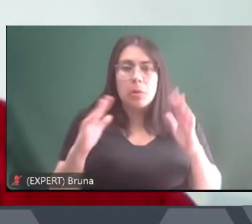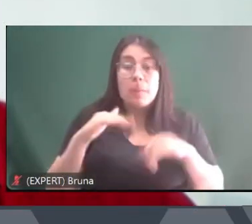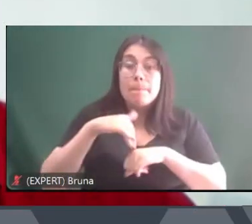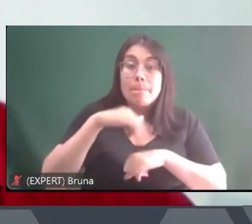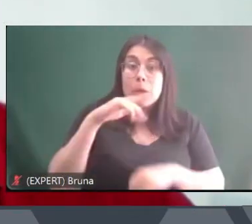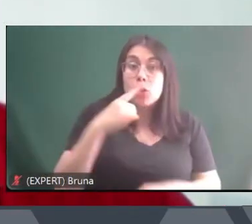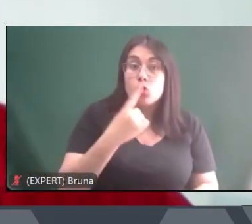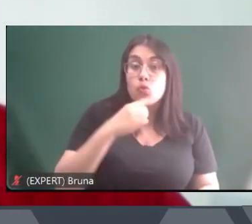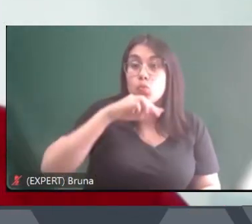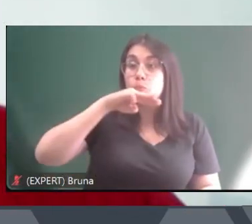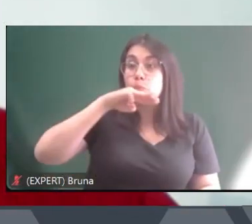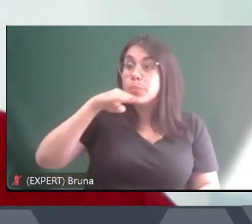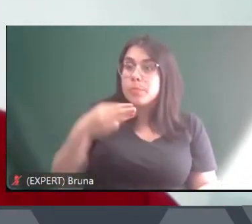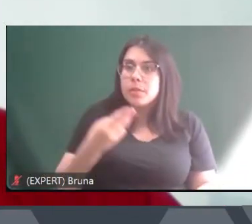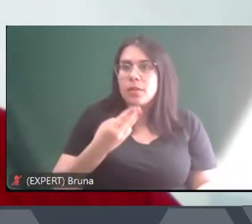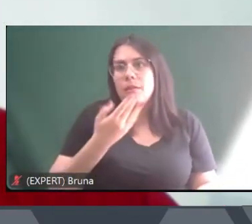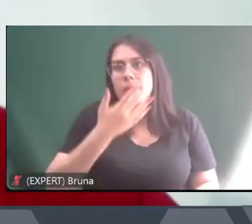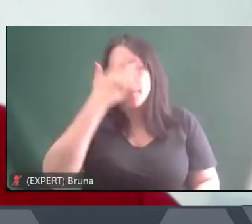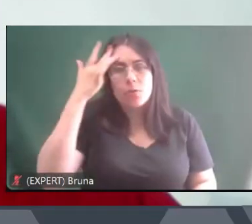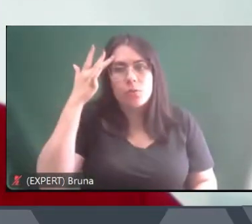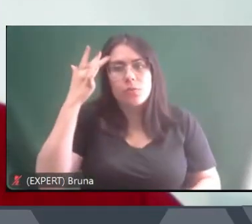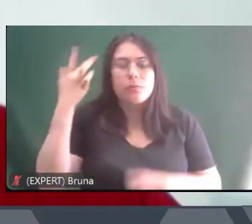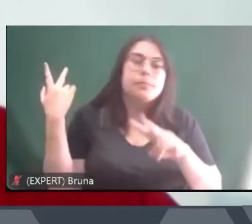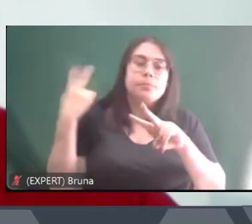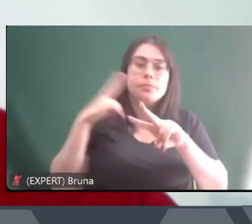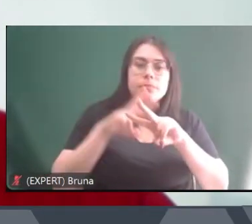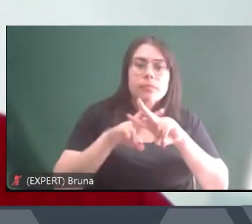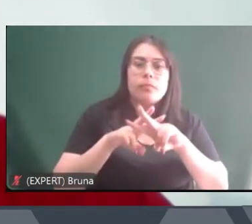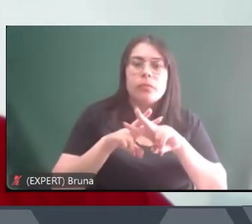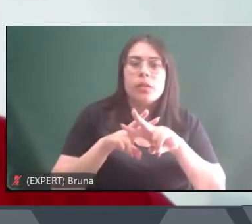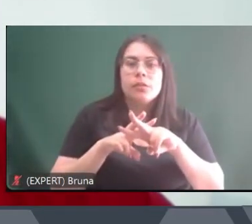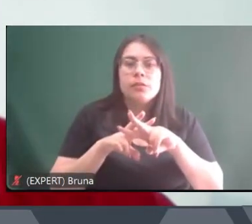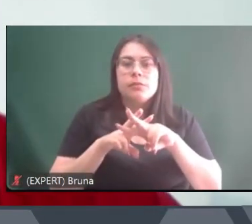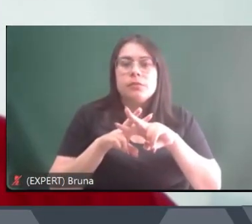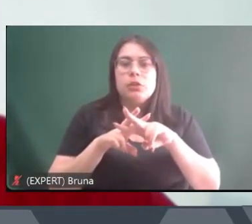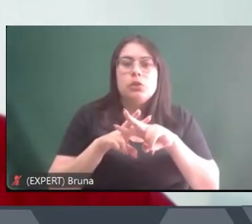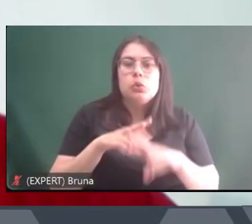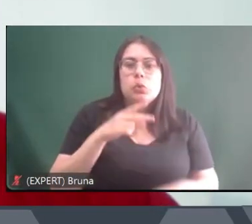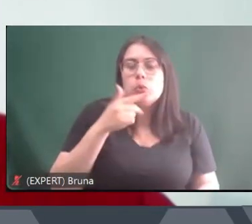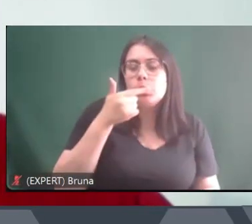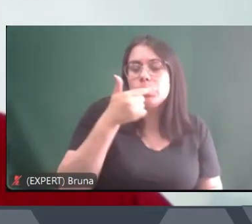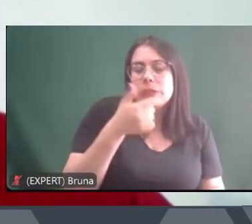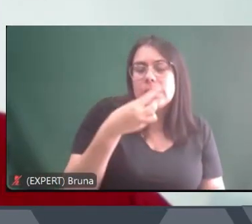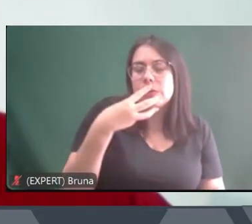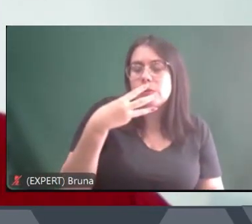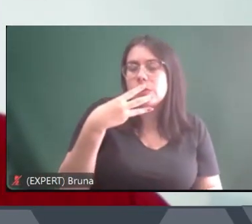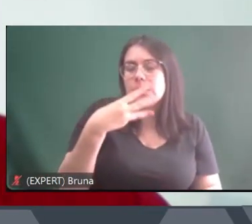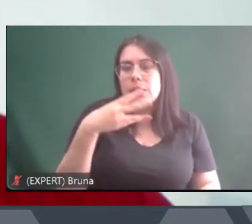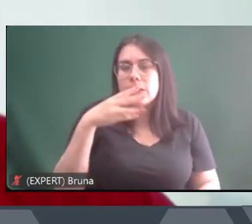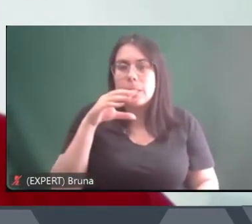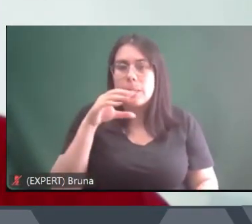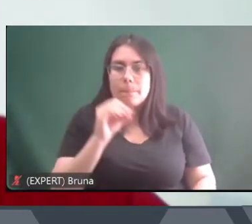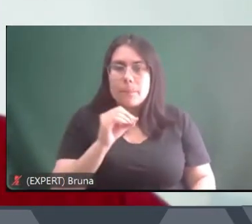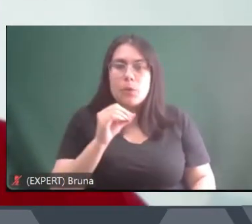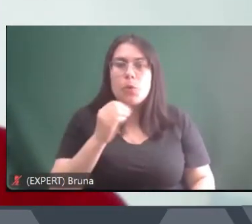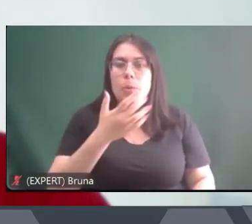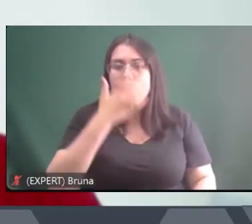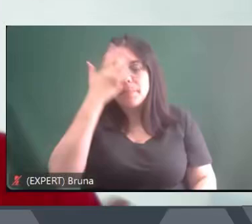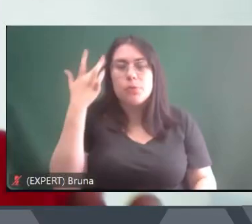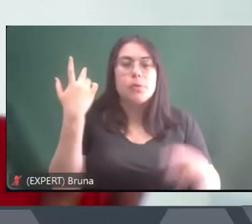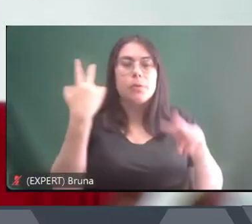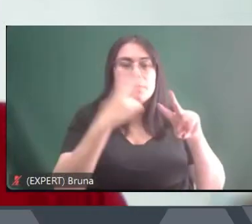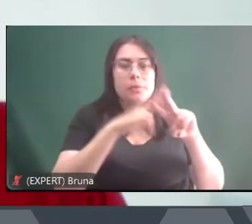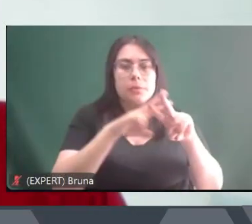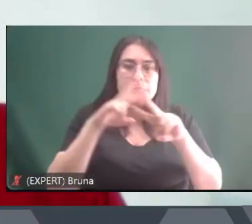pessoas vão passar pelo sistema prisional vai chegar os anos 2020 com 230 mil presos hoje a gente tem 200 mil presos